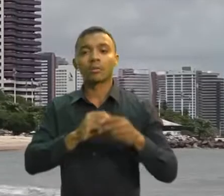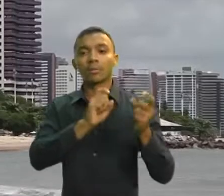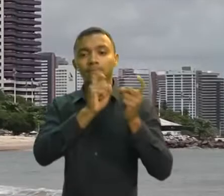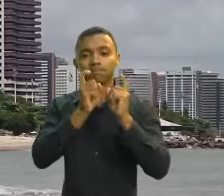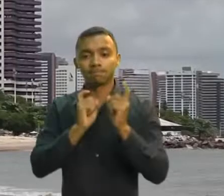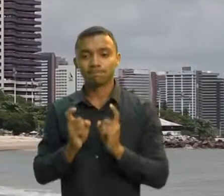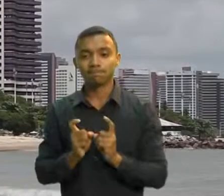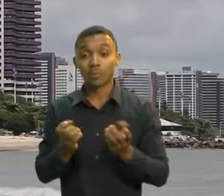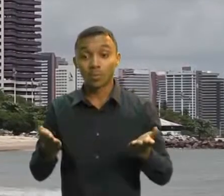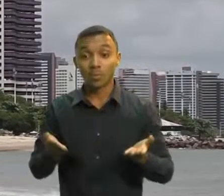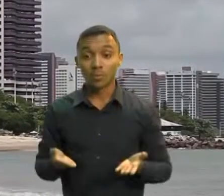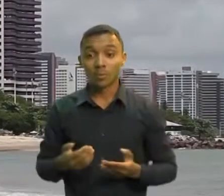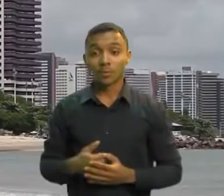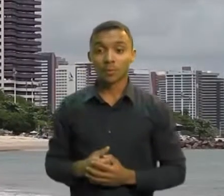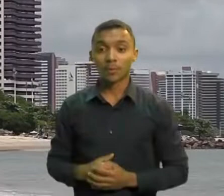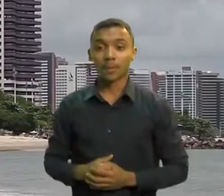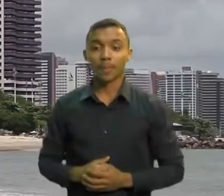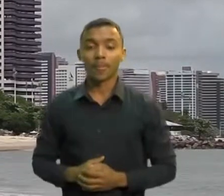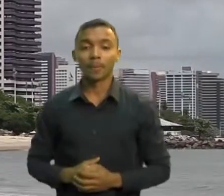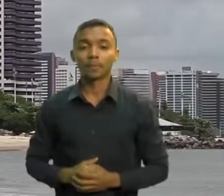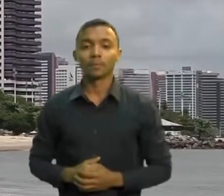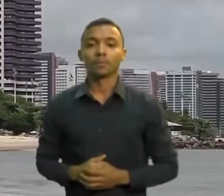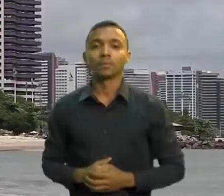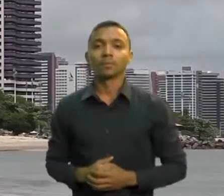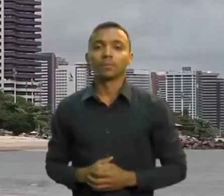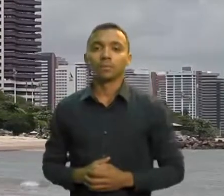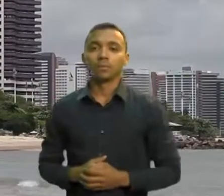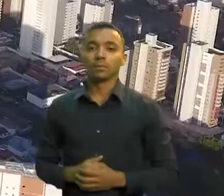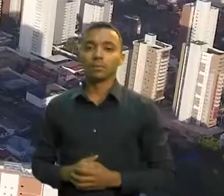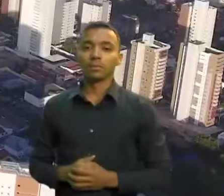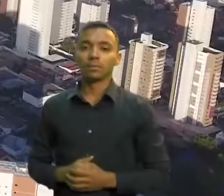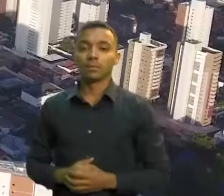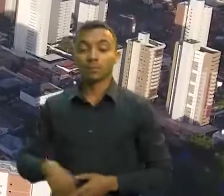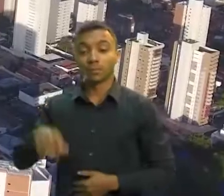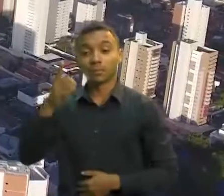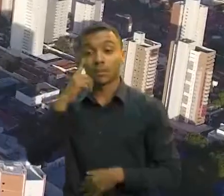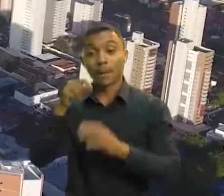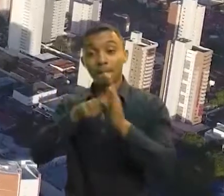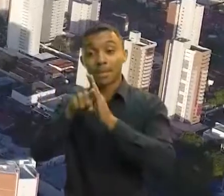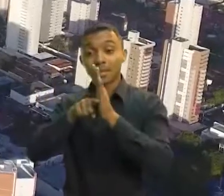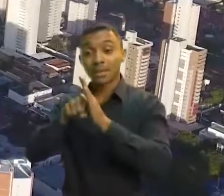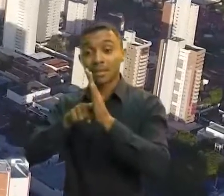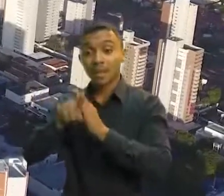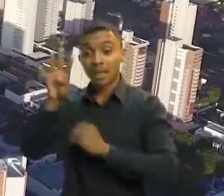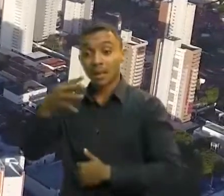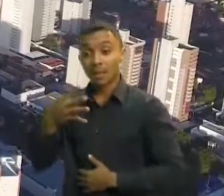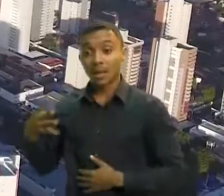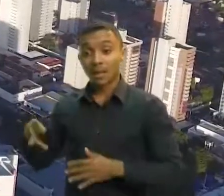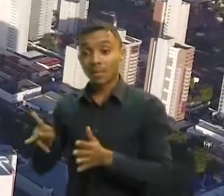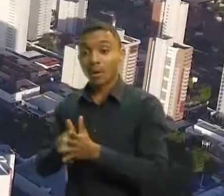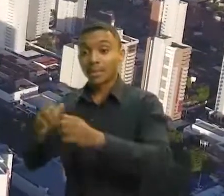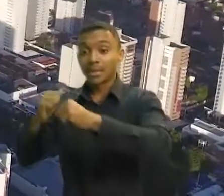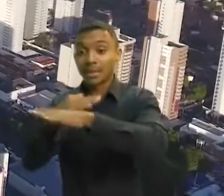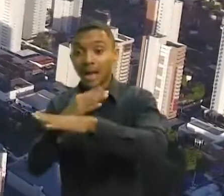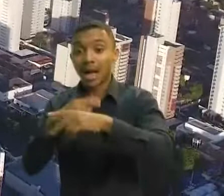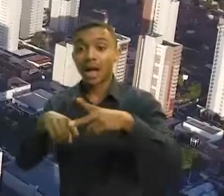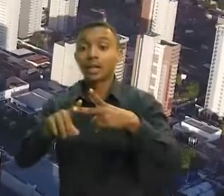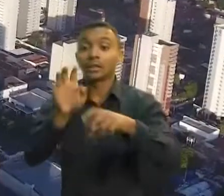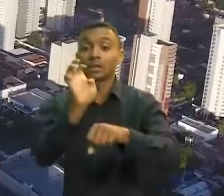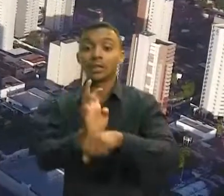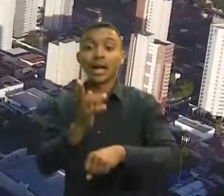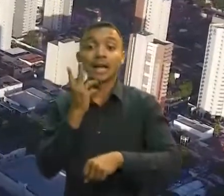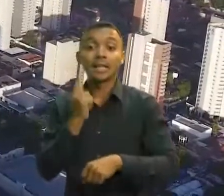De acordo com o estudo do Observatório das Metrópoles, a capital cearense e as cidades que compõem a região